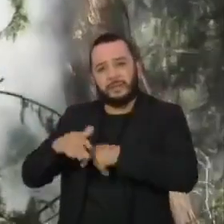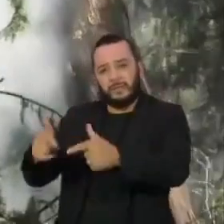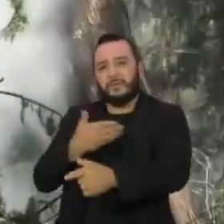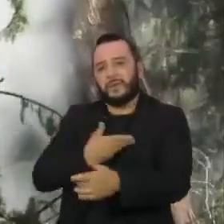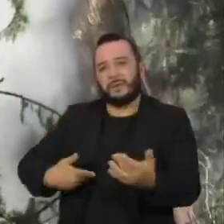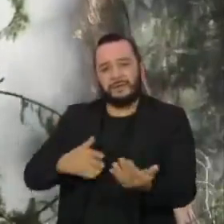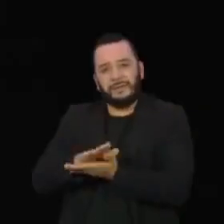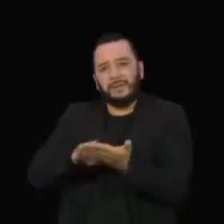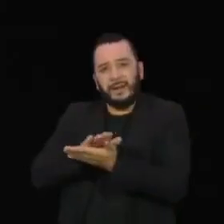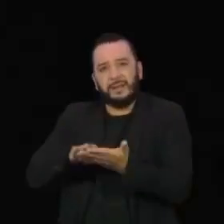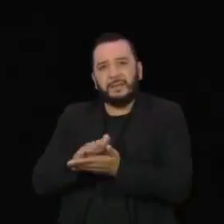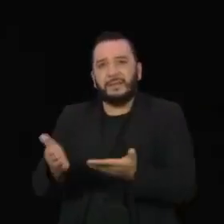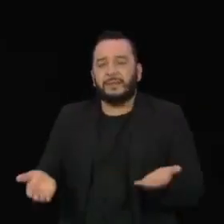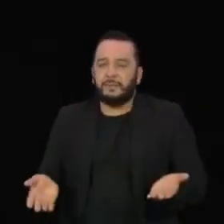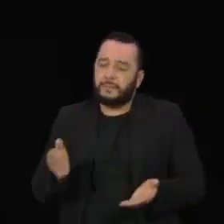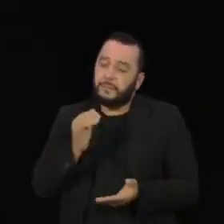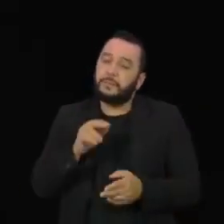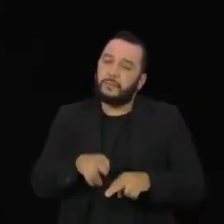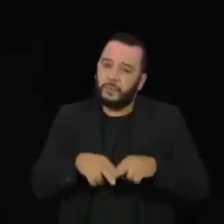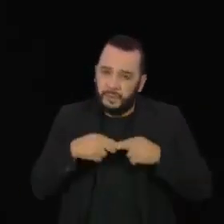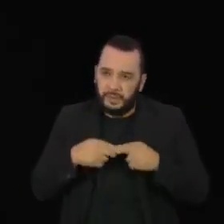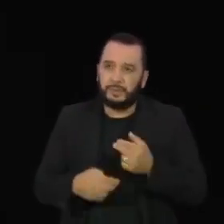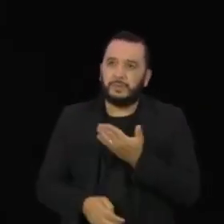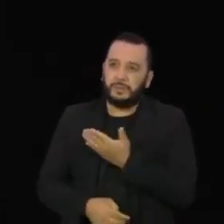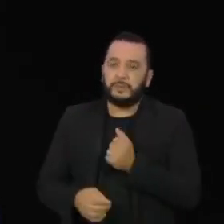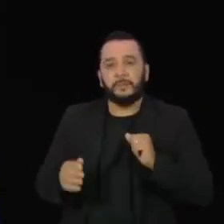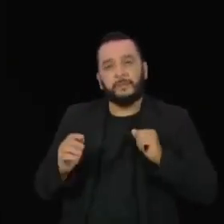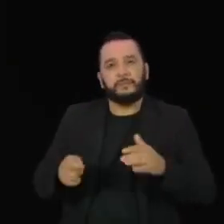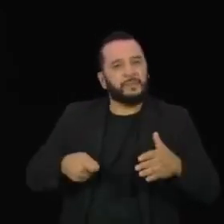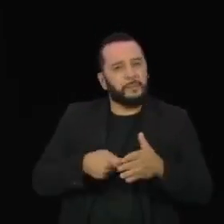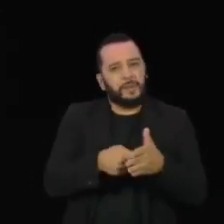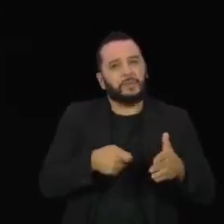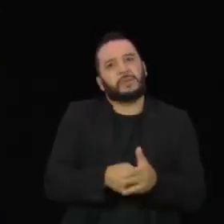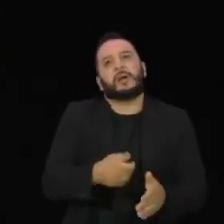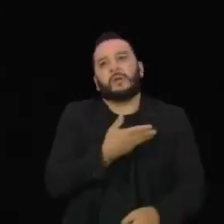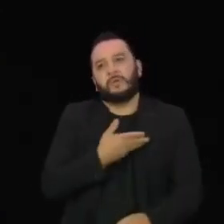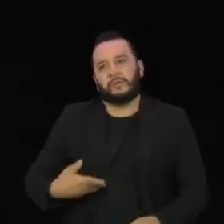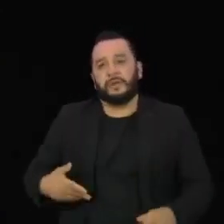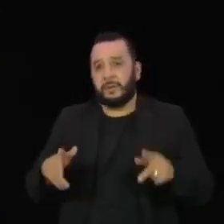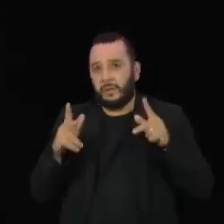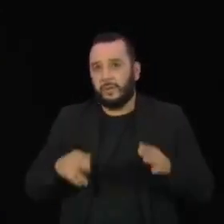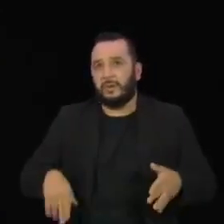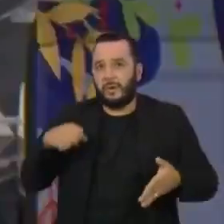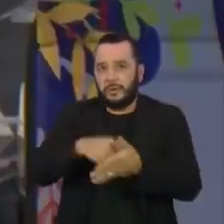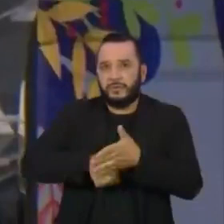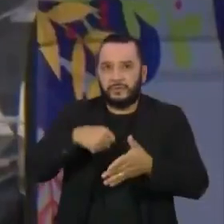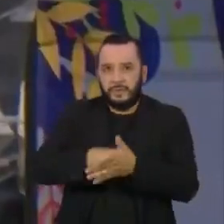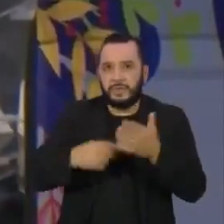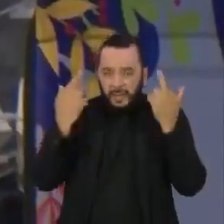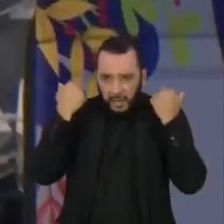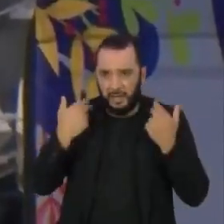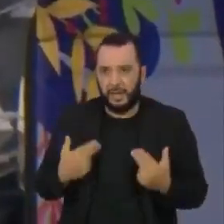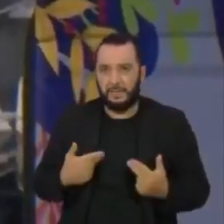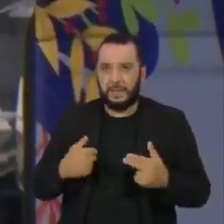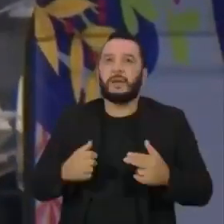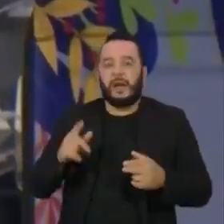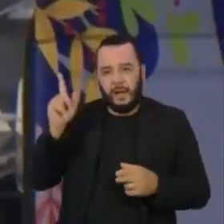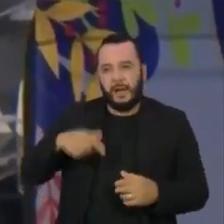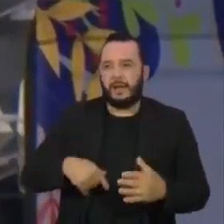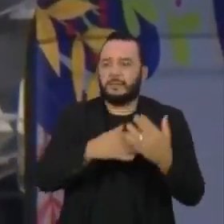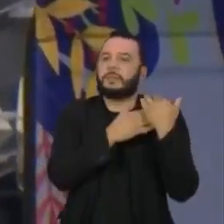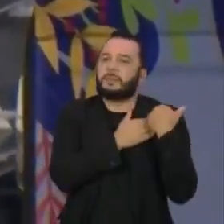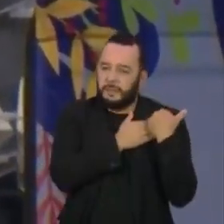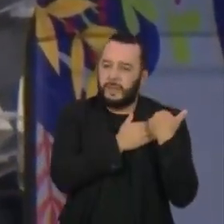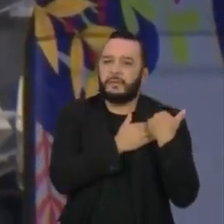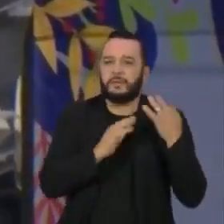de reverter o problema. Por isso, pressionar os governantes, como faz a ativista Greta Thunberg, é dever de